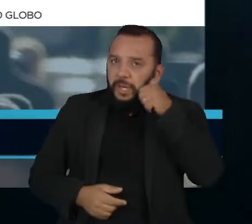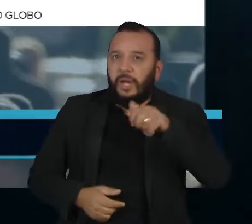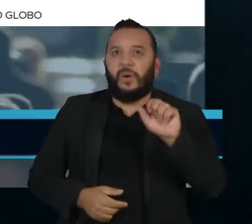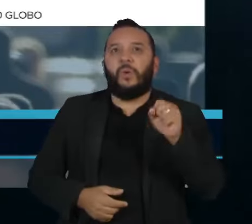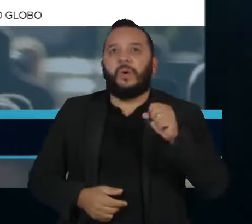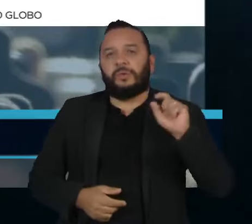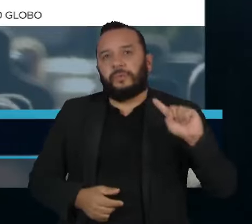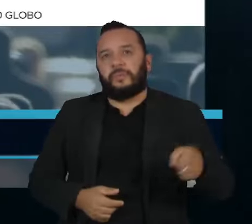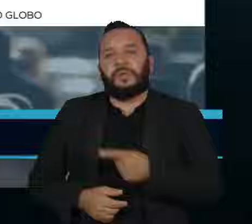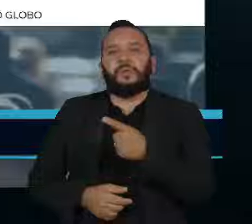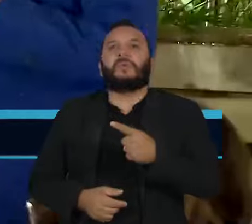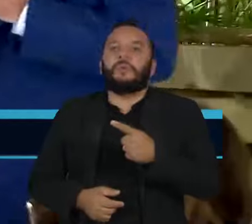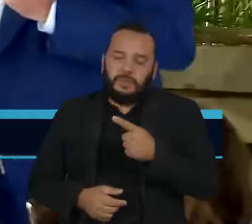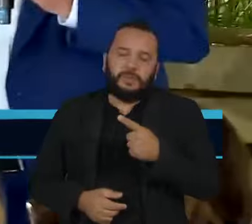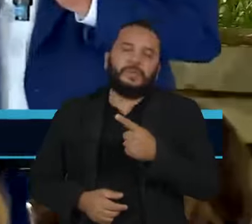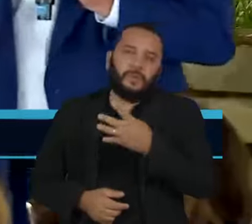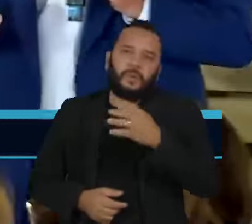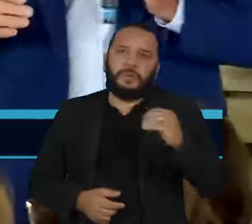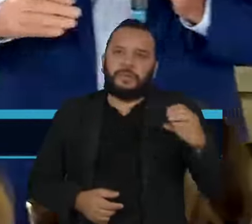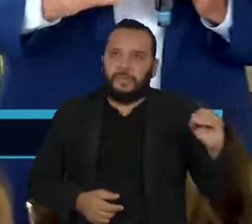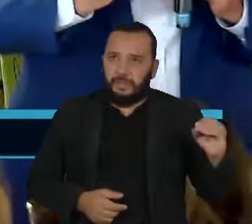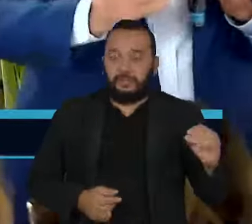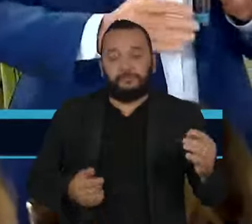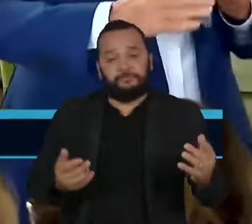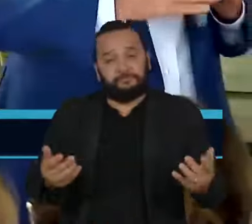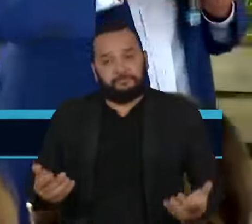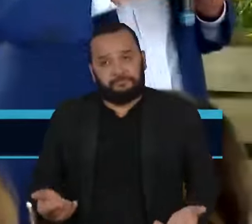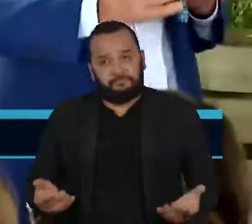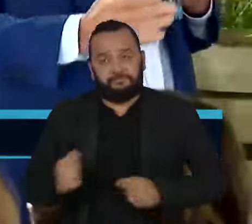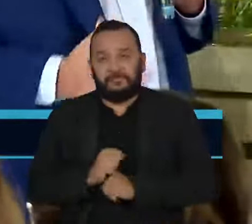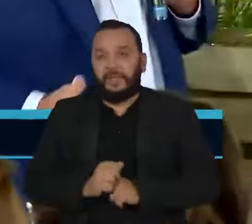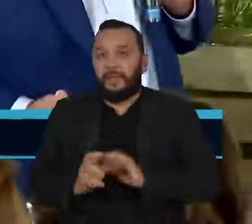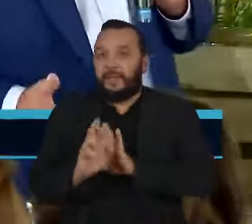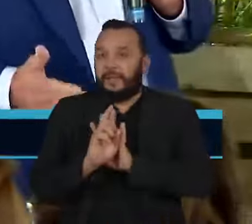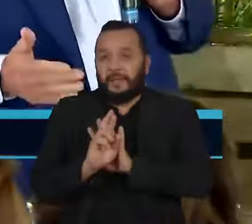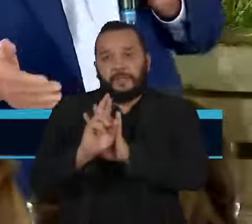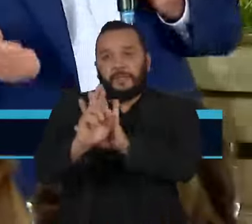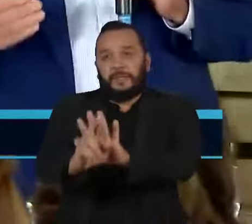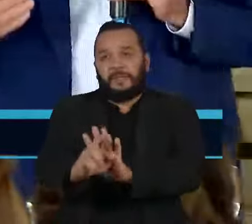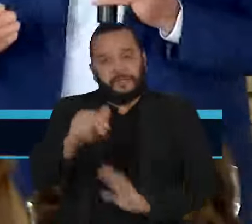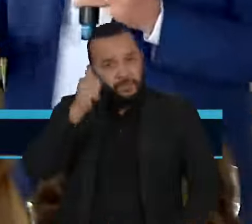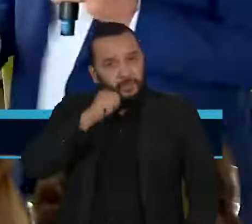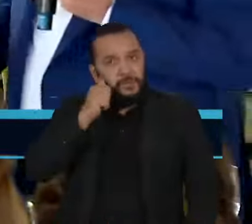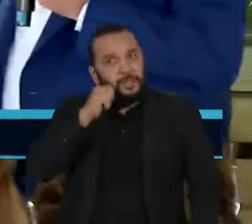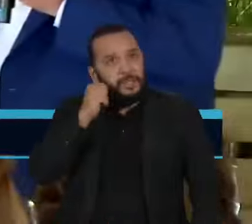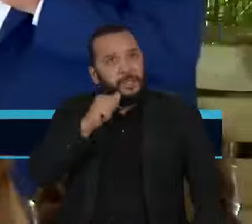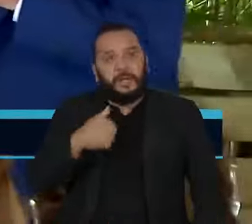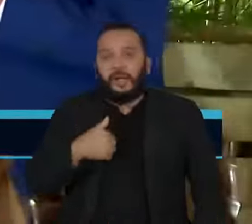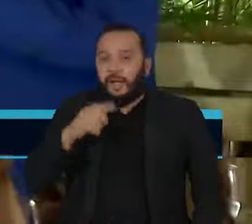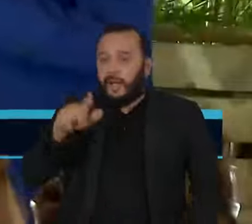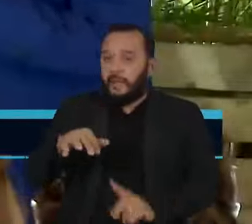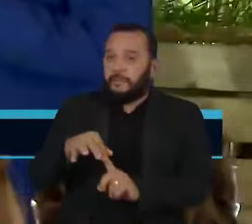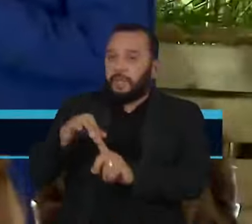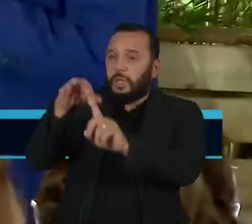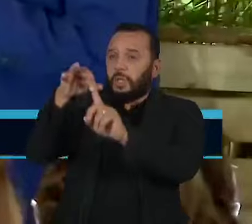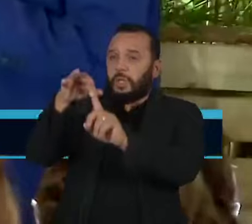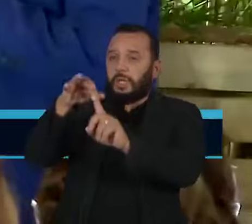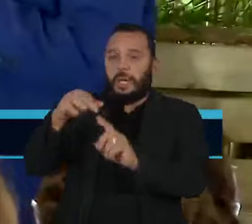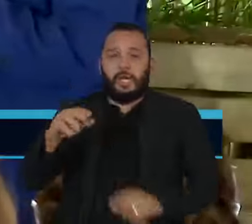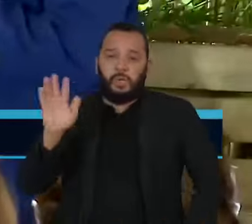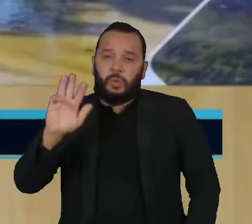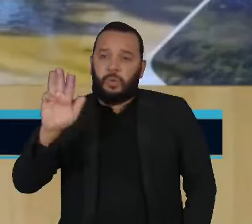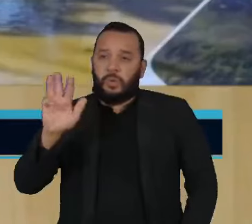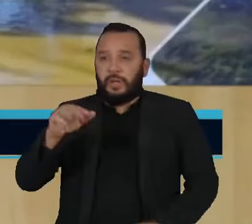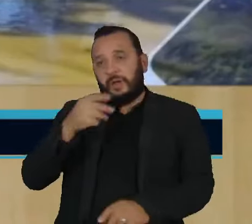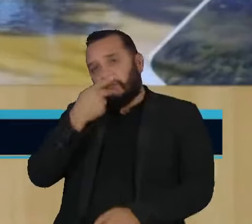8.400. Apesar de a representatividade feminina ser tratada como prioridade nos discursos